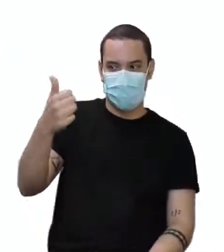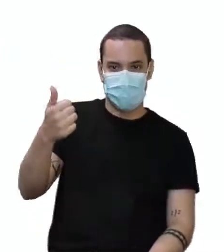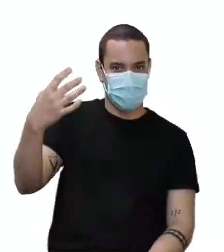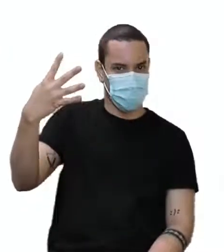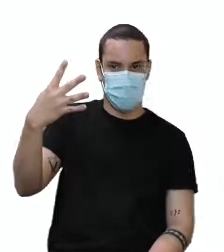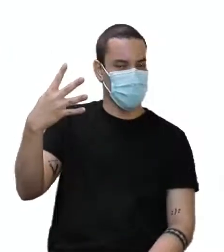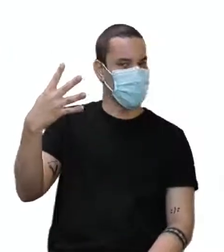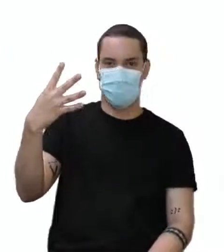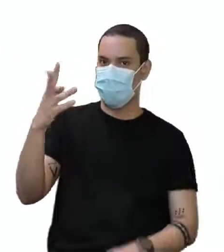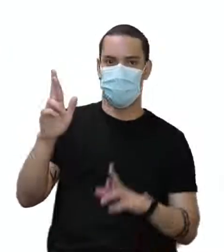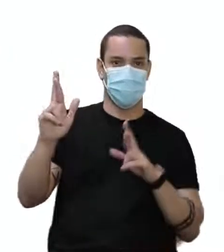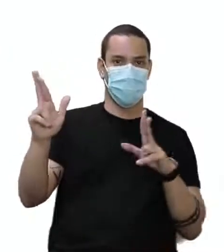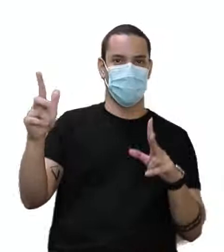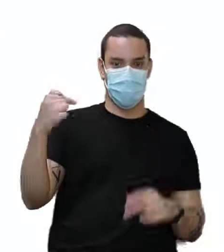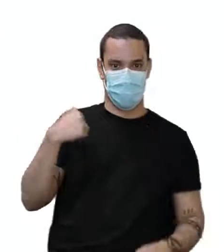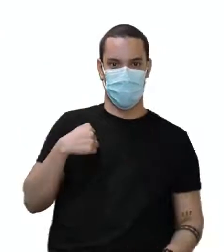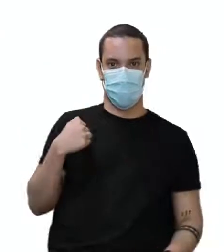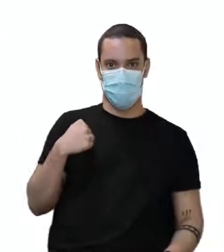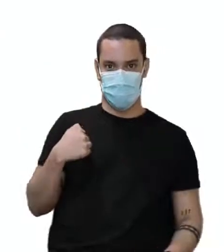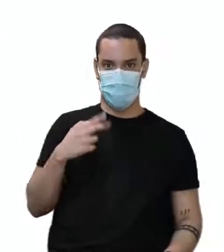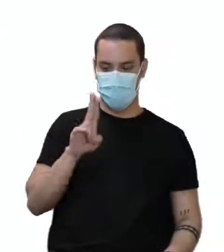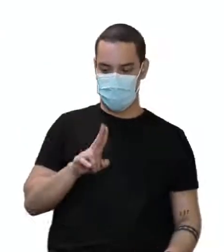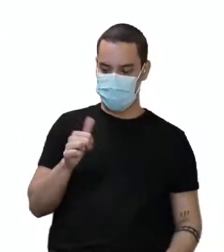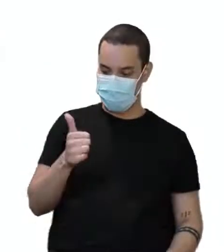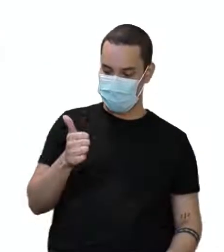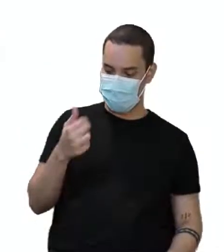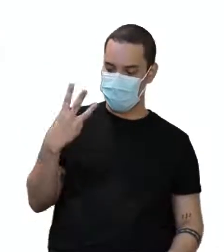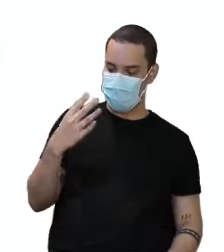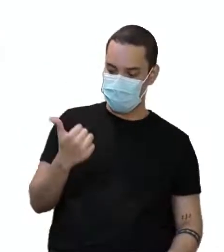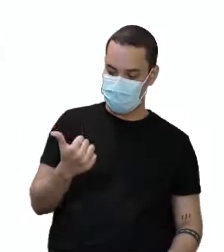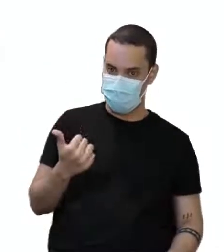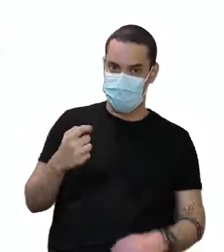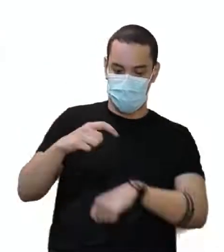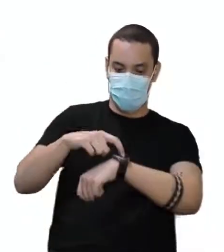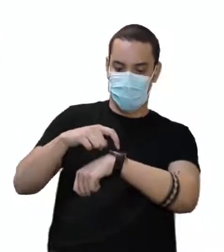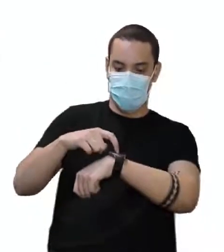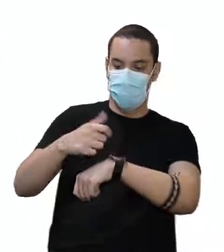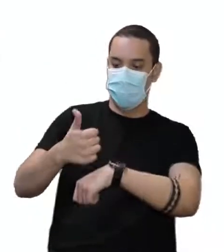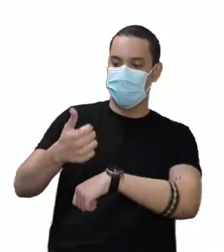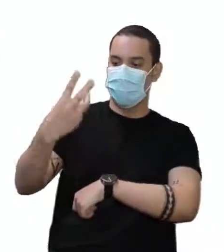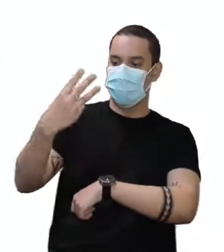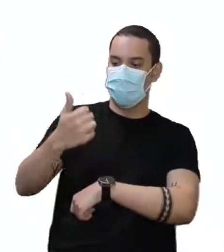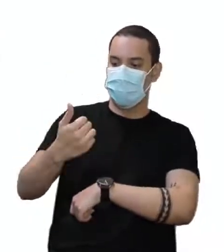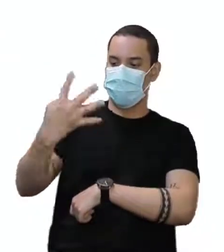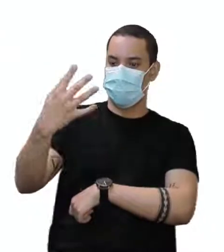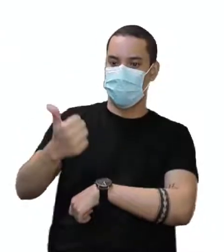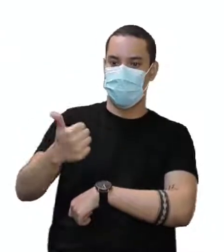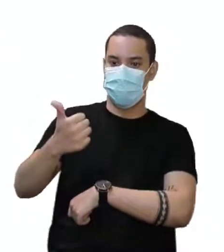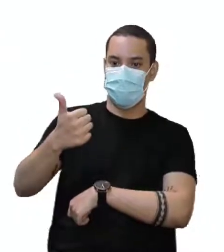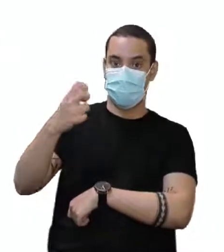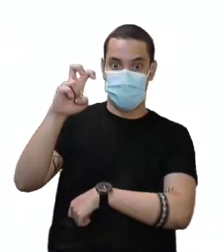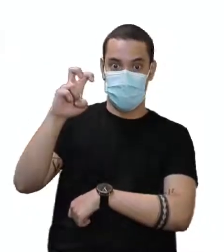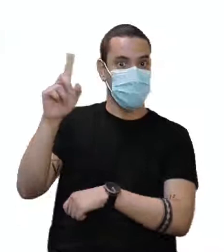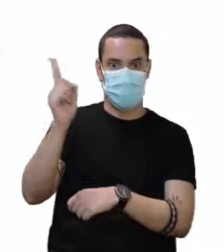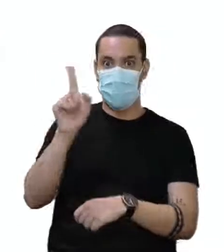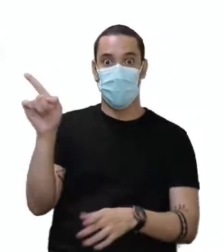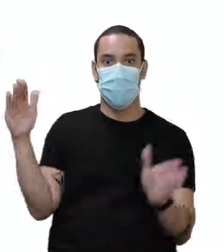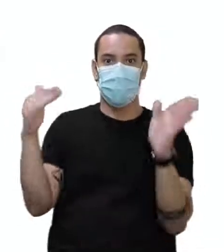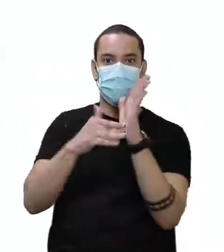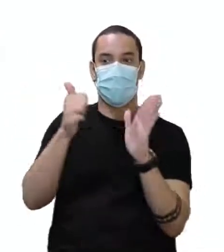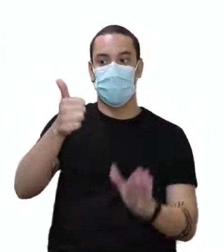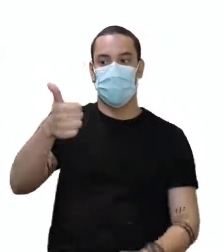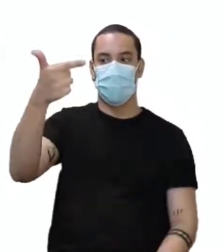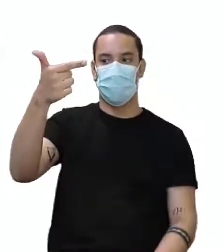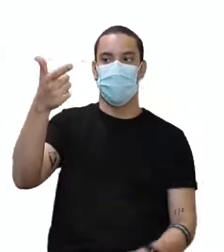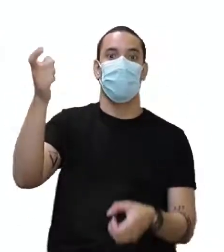14, 15, 16, como nós falamos aqui. É sempre 1, 2, 3, 4, 10, chegar o 12, aí volta de novo.